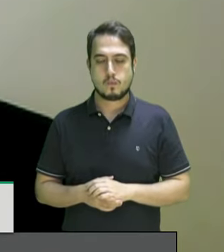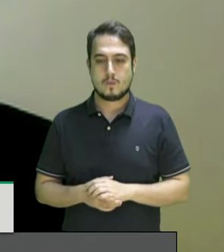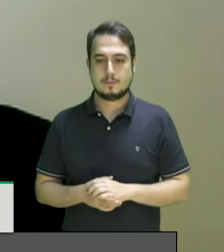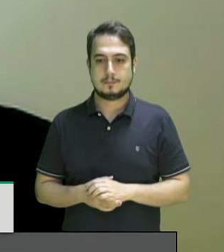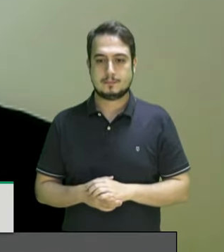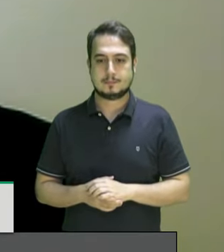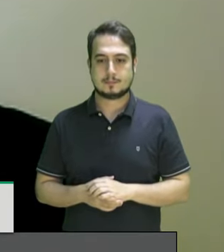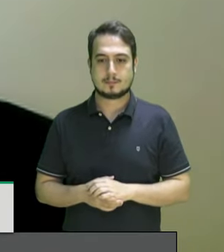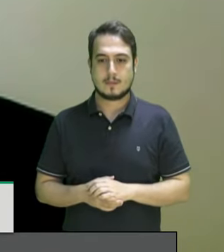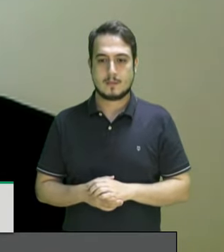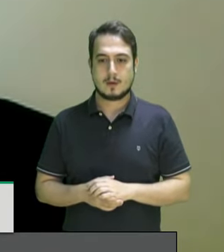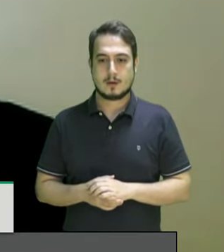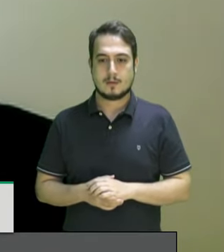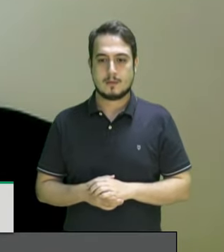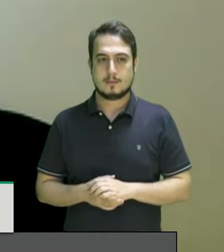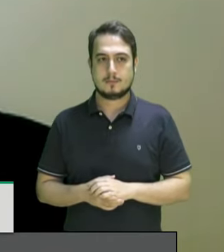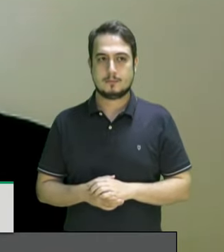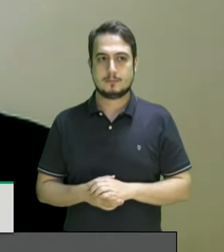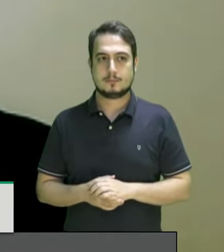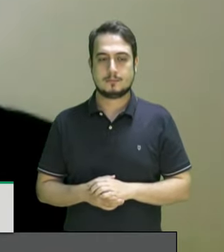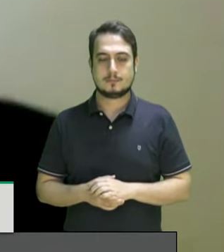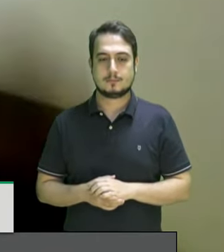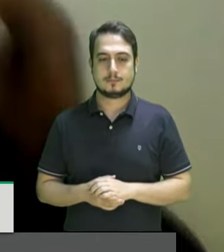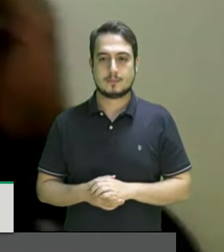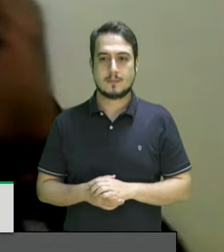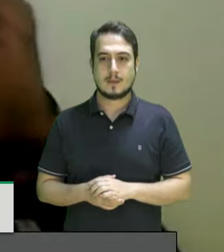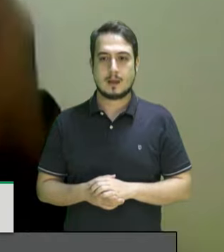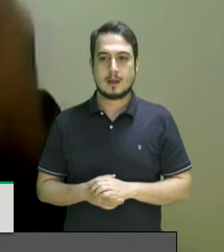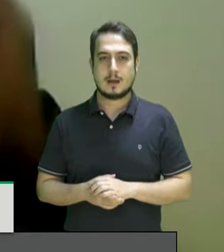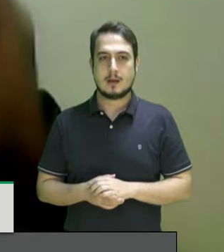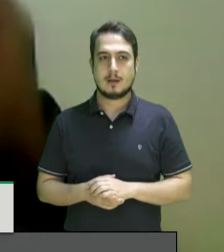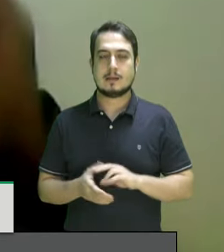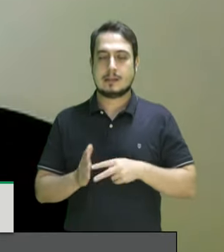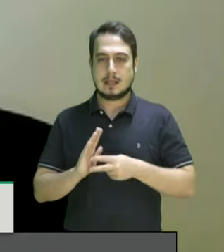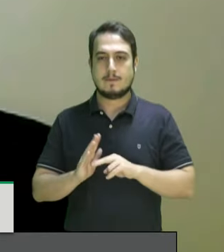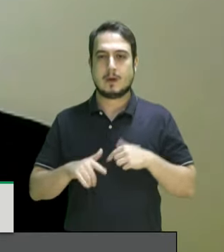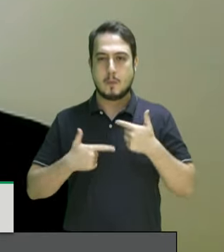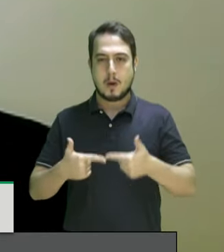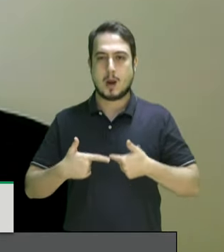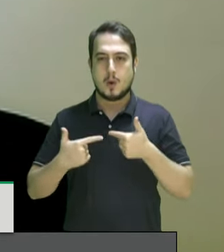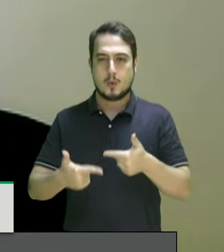por um favor mas sim uma luta do movimento negro